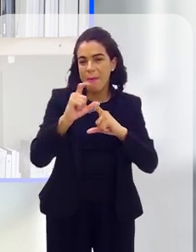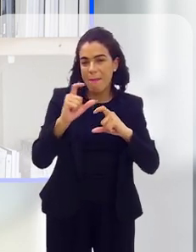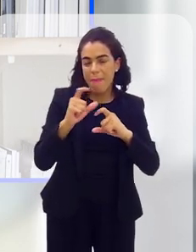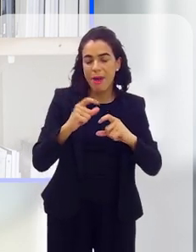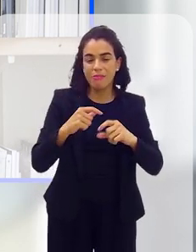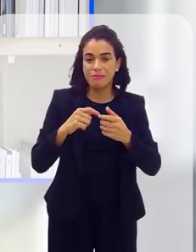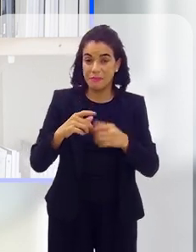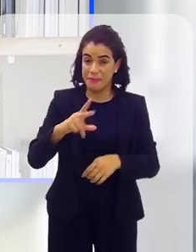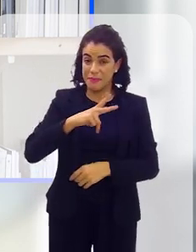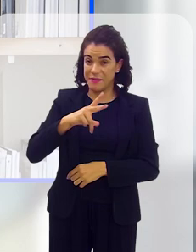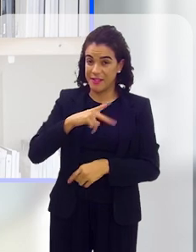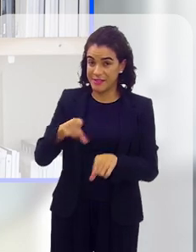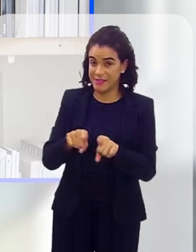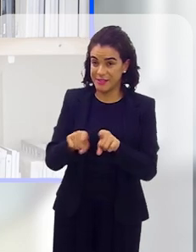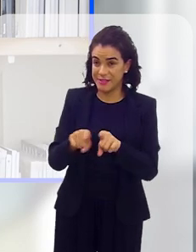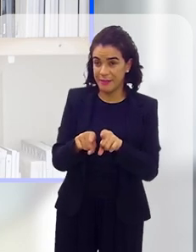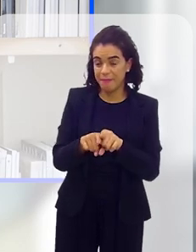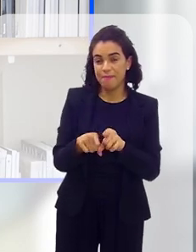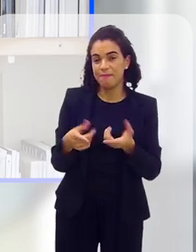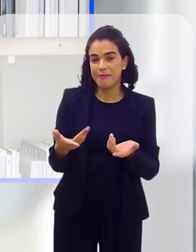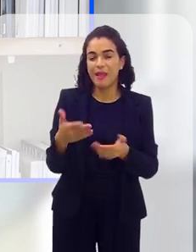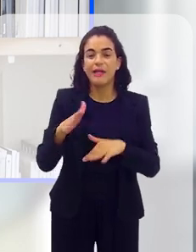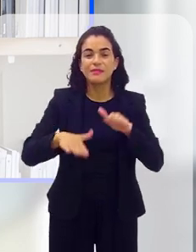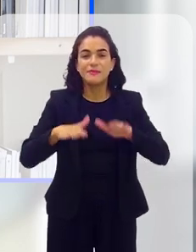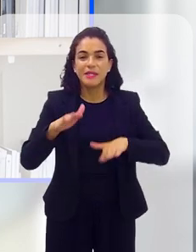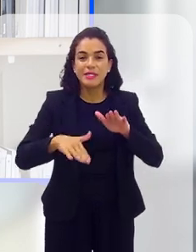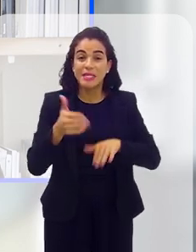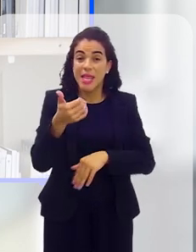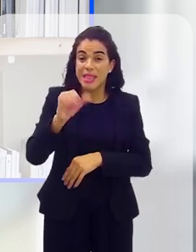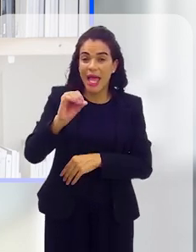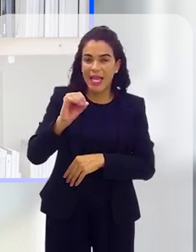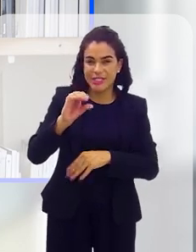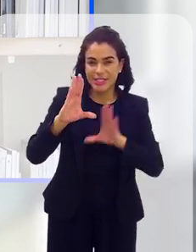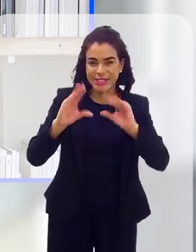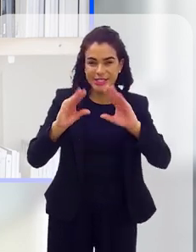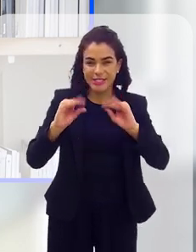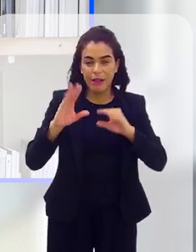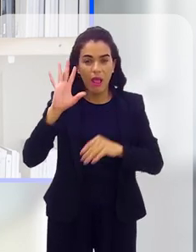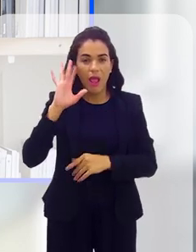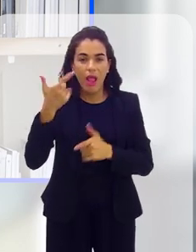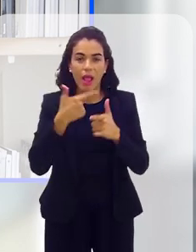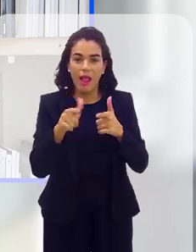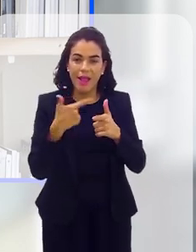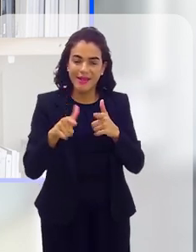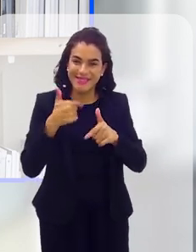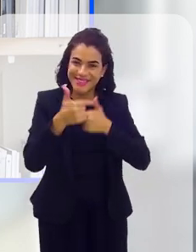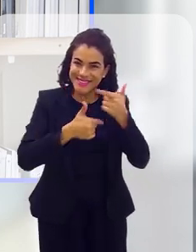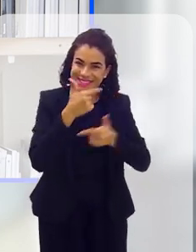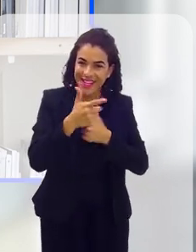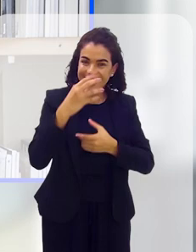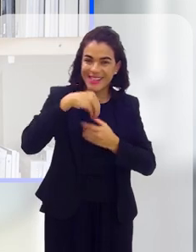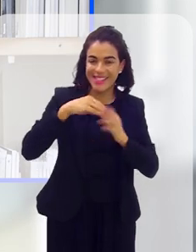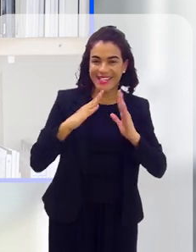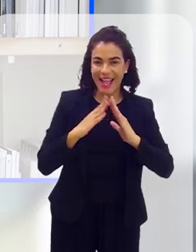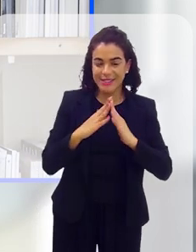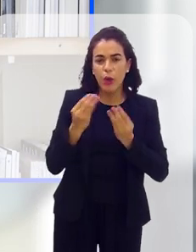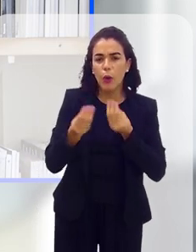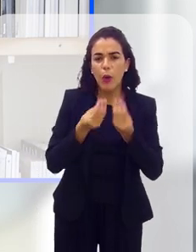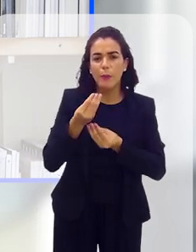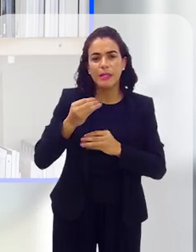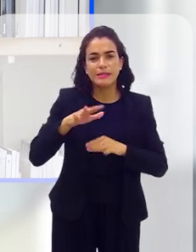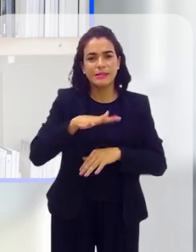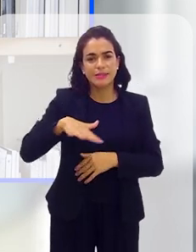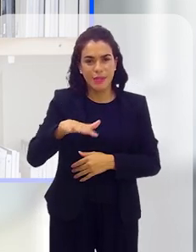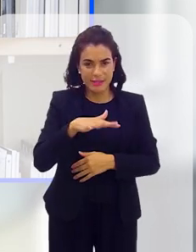num chat, vamos dizer assim, que é privado também, Então assim, você está ali às vezes dez horas da noite você está resolvendo questão de trabalho pelo WhatsApp,